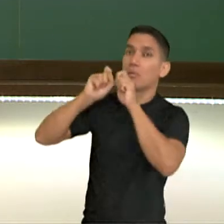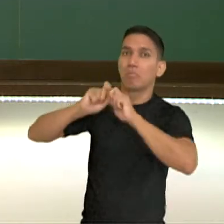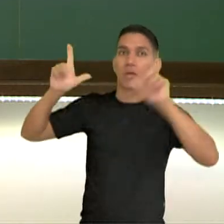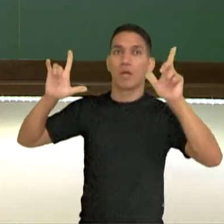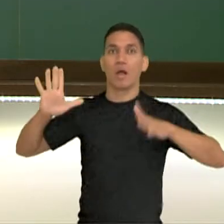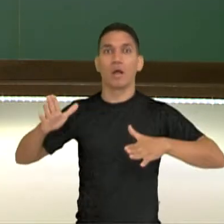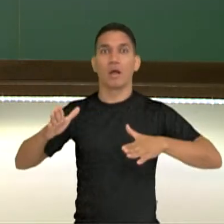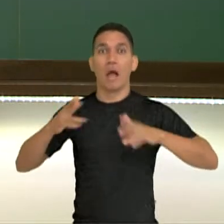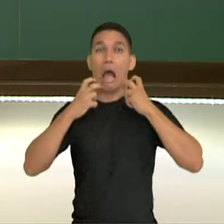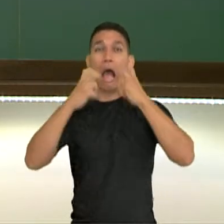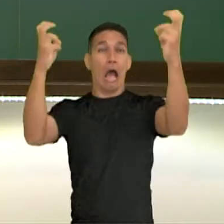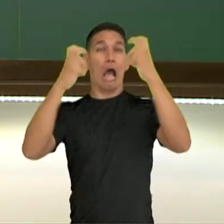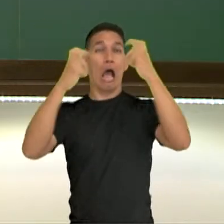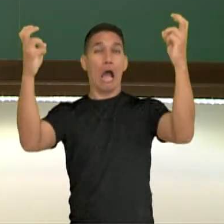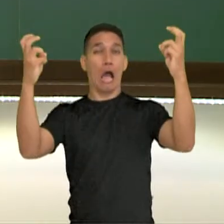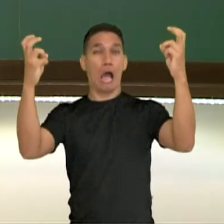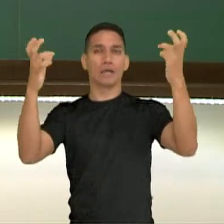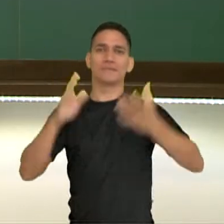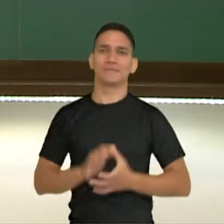grito.